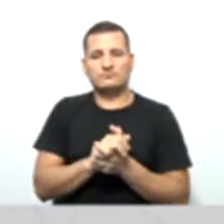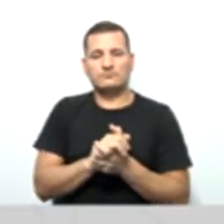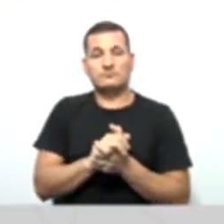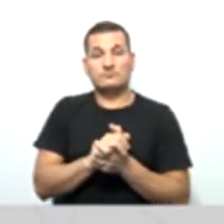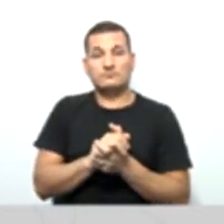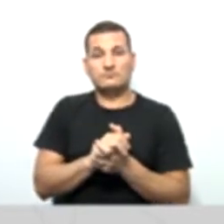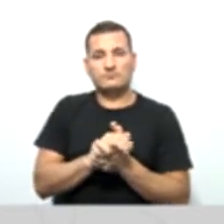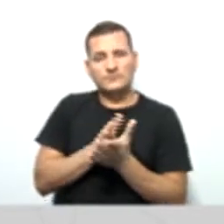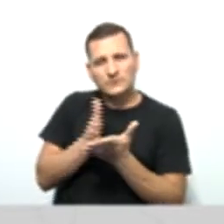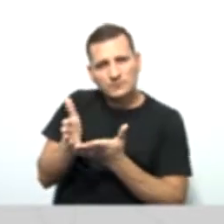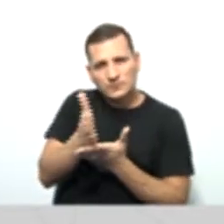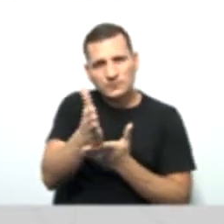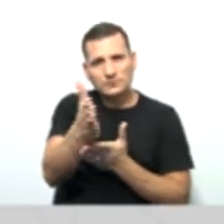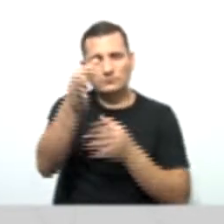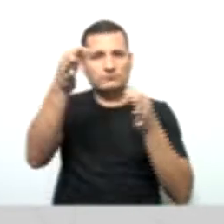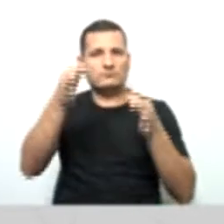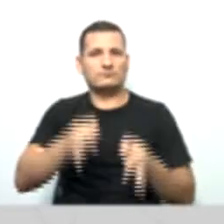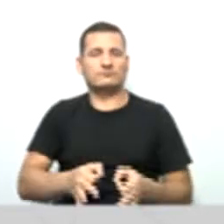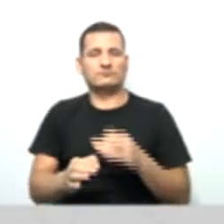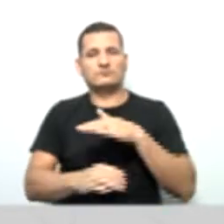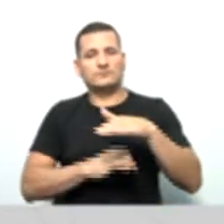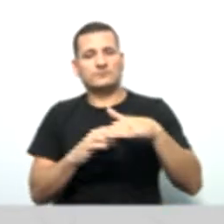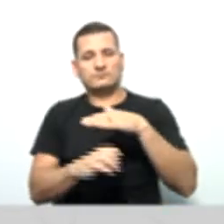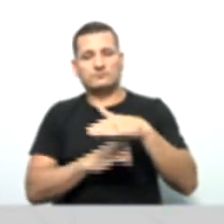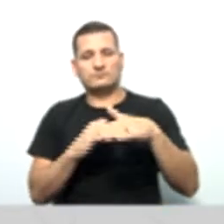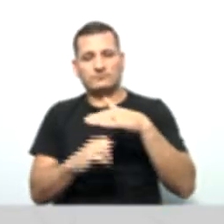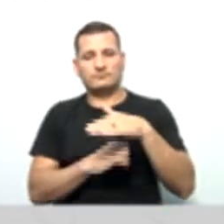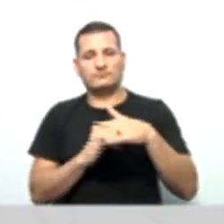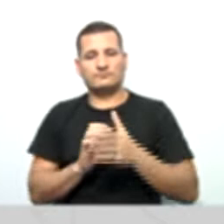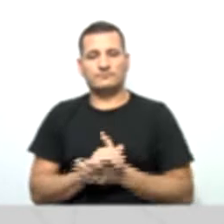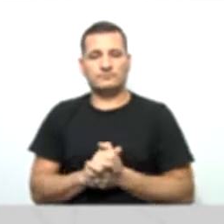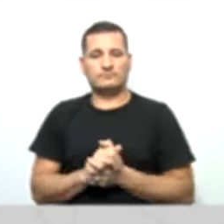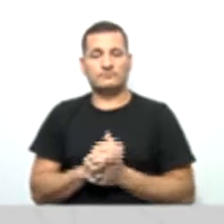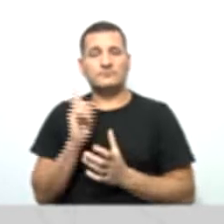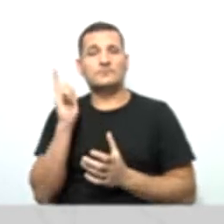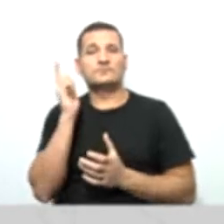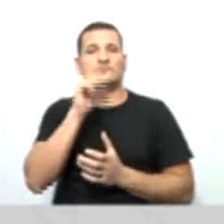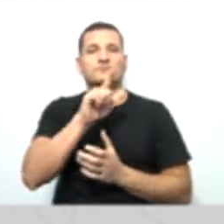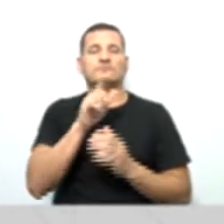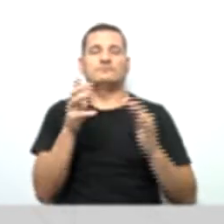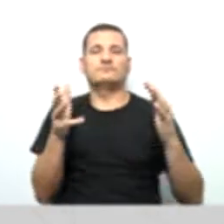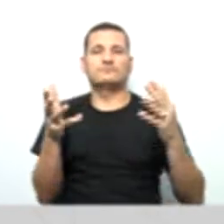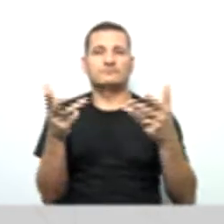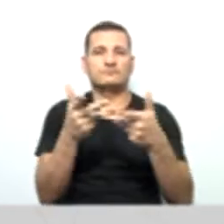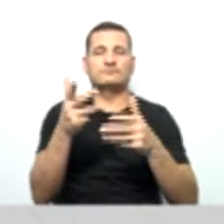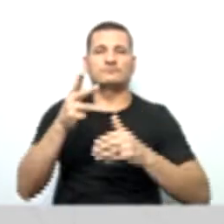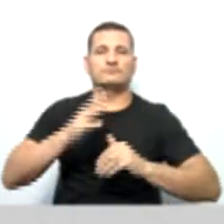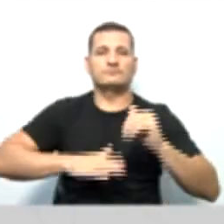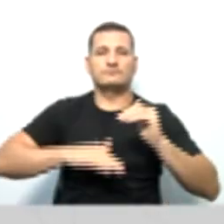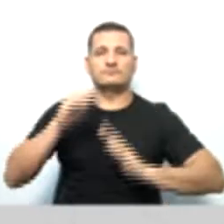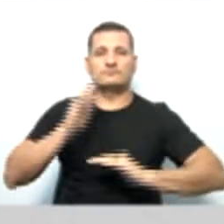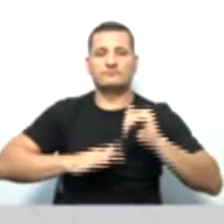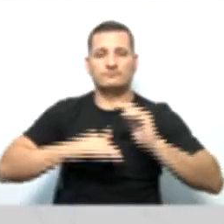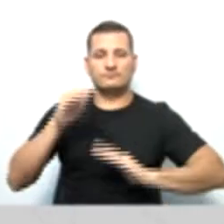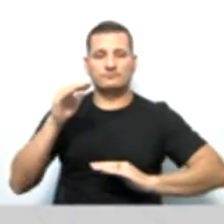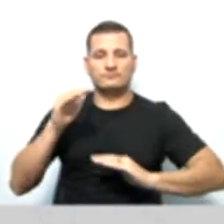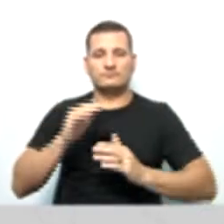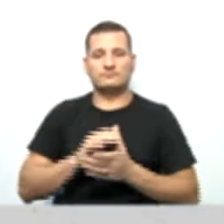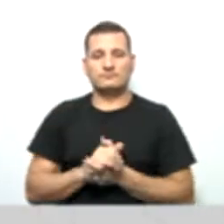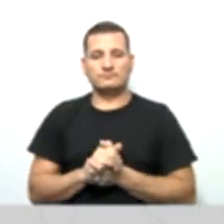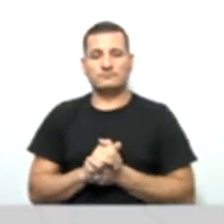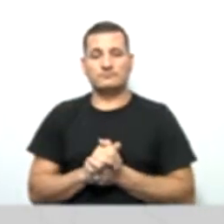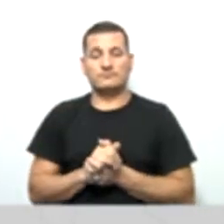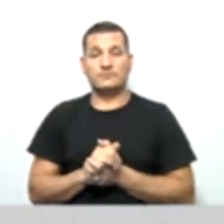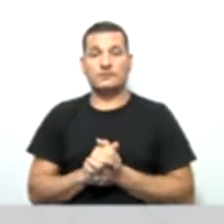caminho mais correto, a fim de quê? A fim de atingir a eficiência profissional, ao